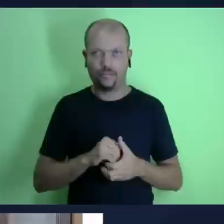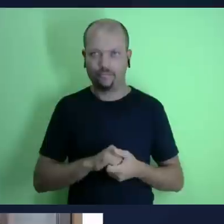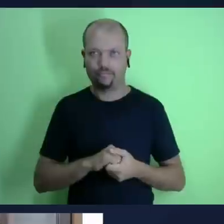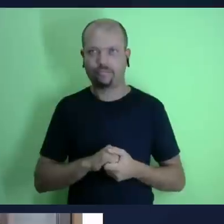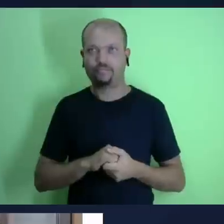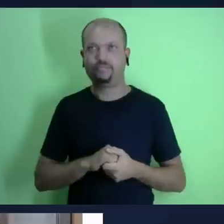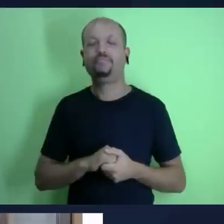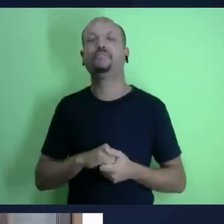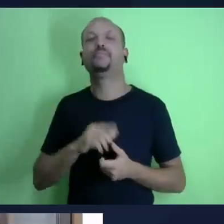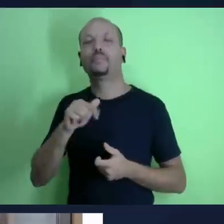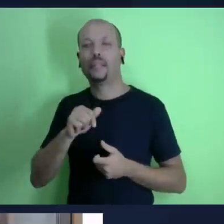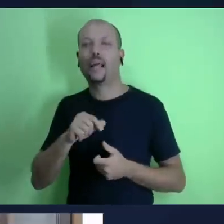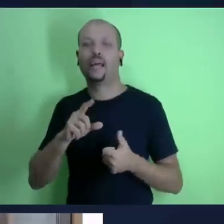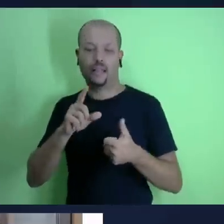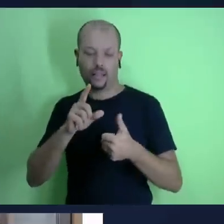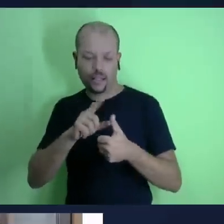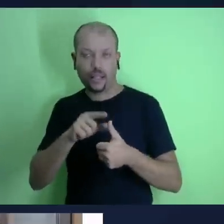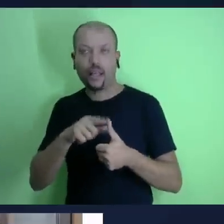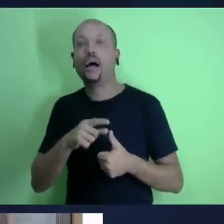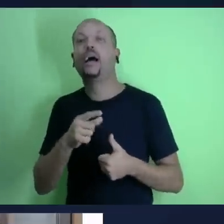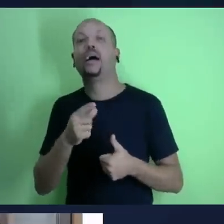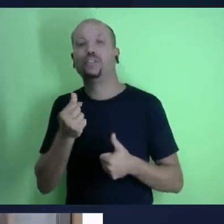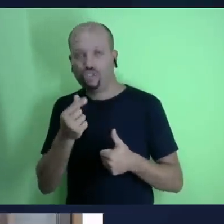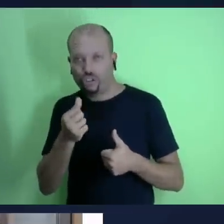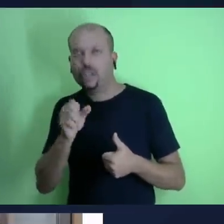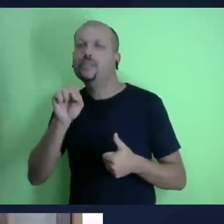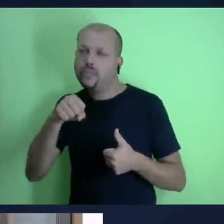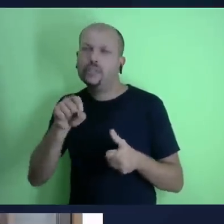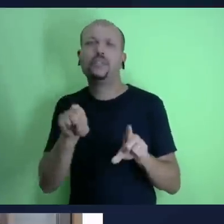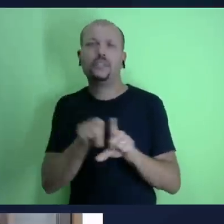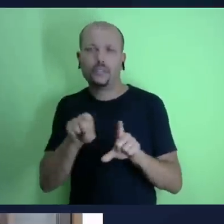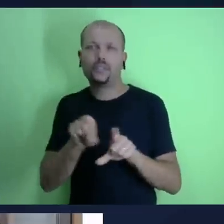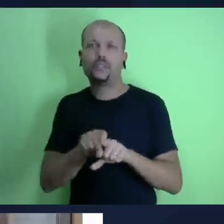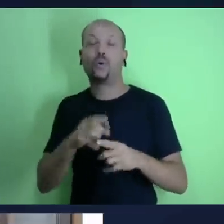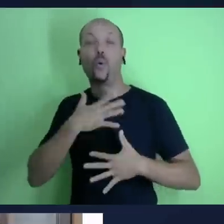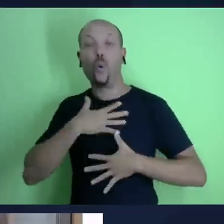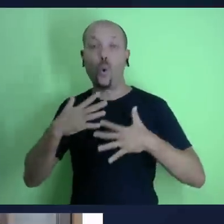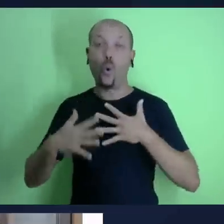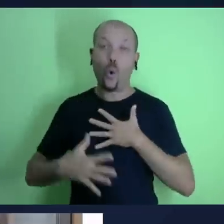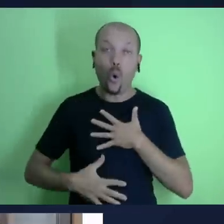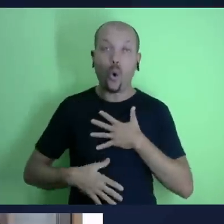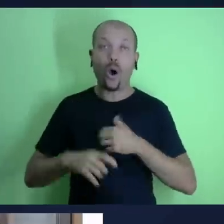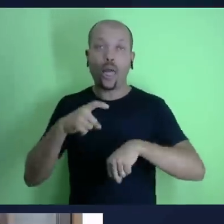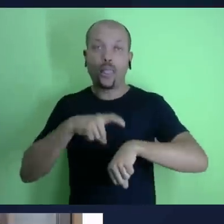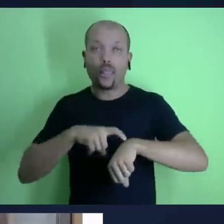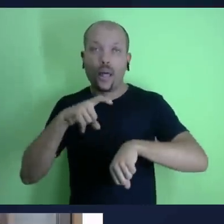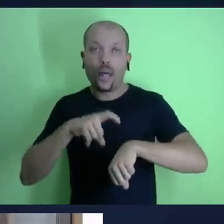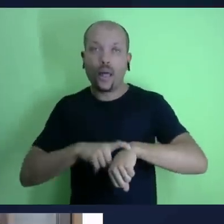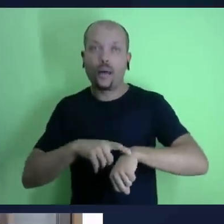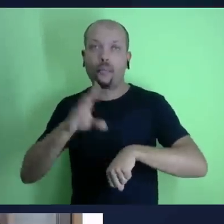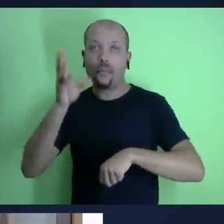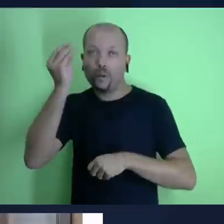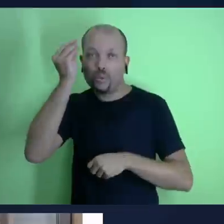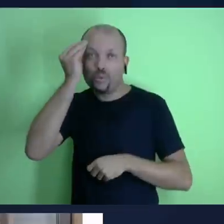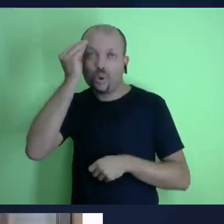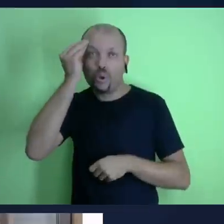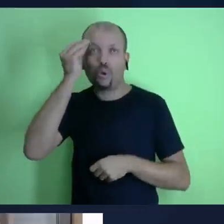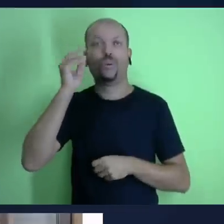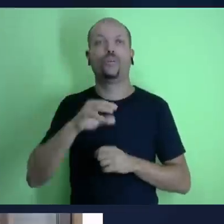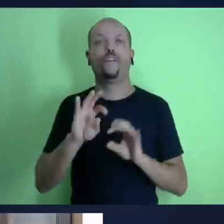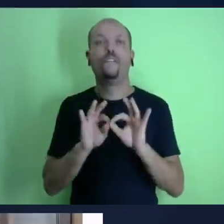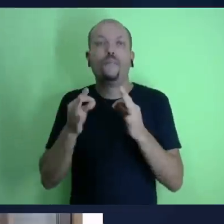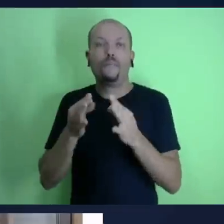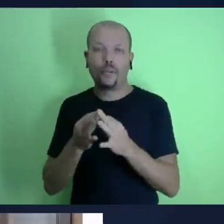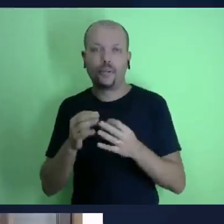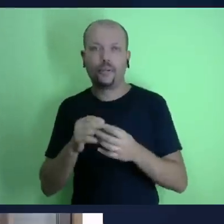com a tua experiência de anos liderando essa área de mordomia de fidelidade nas igrejas da